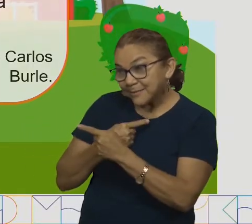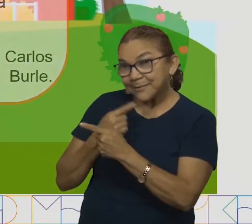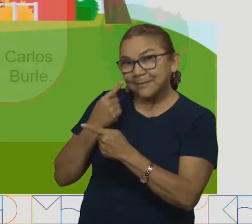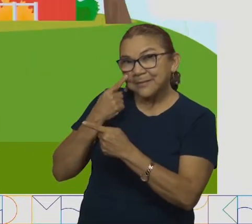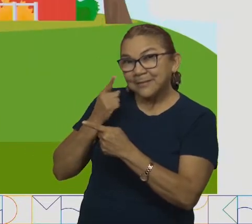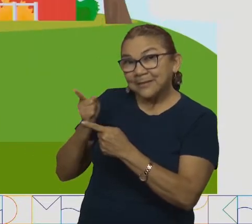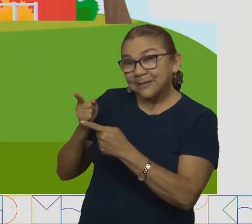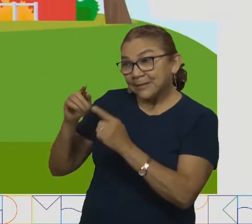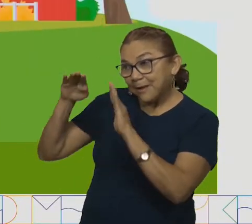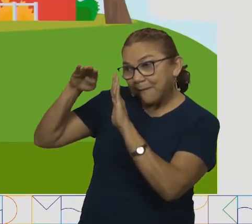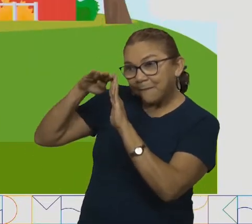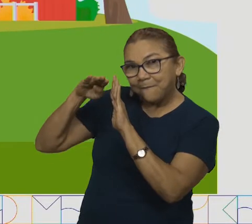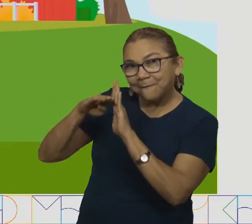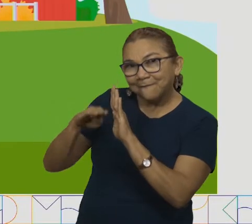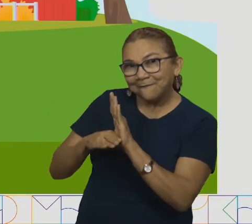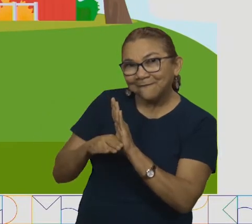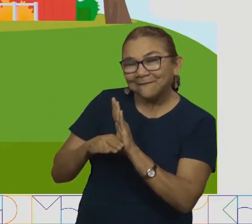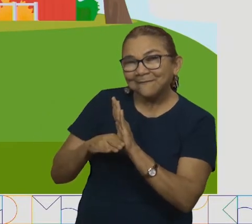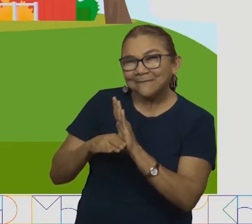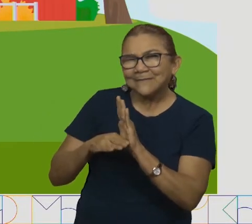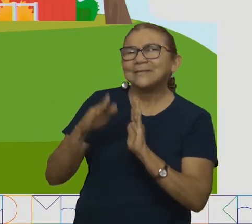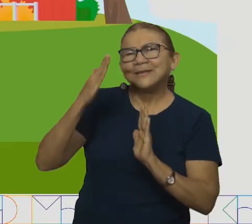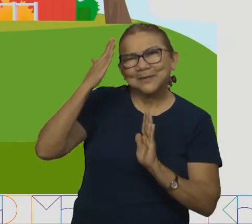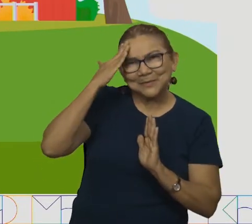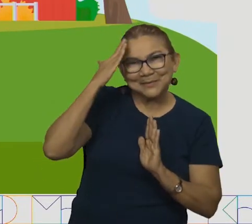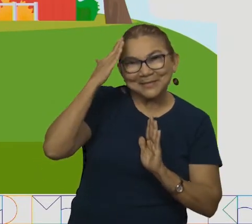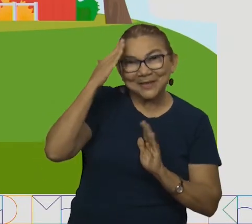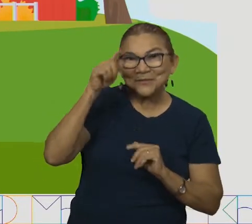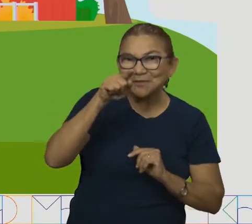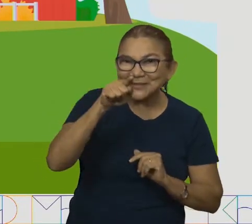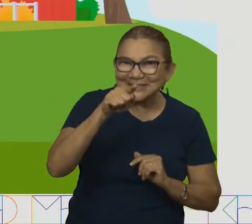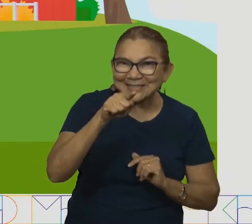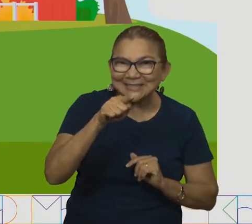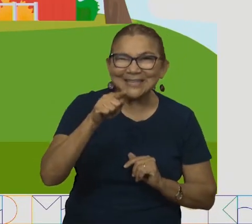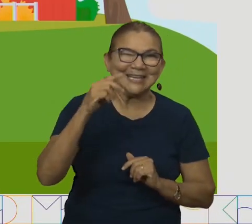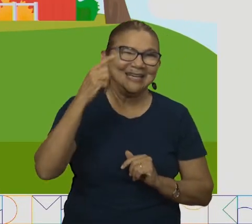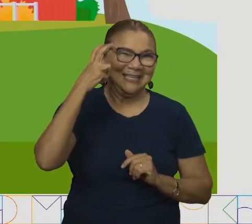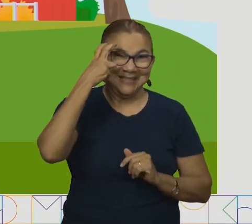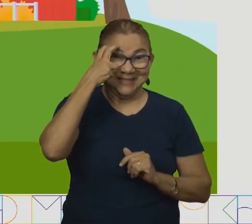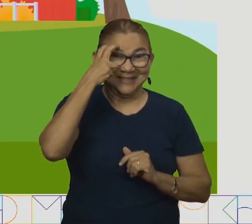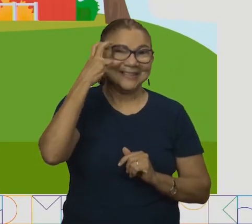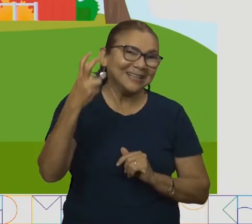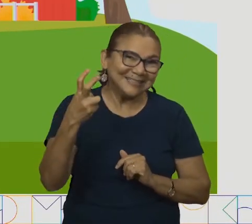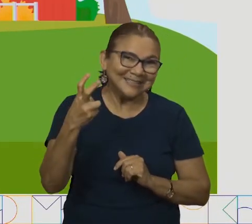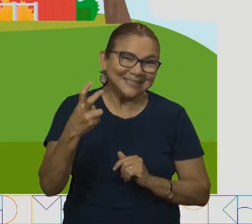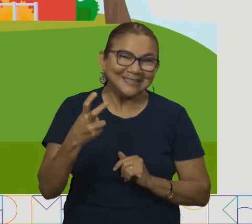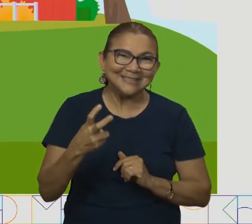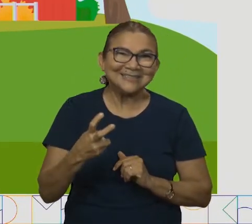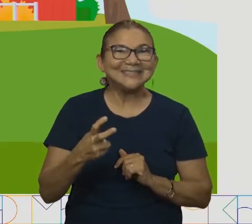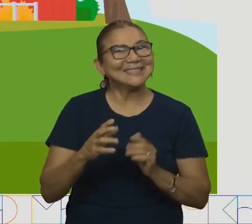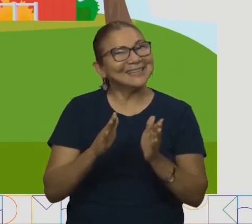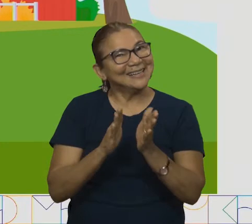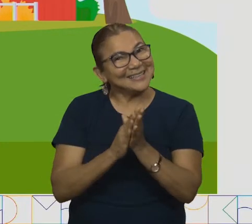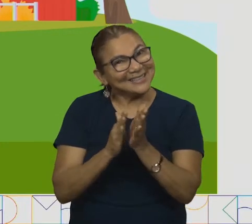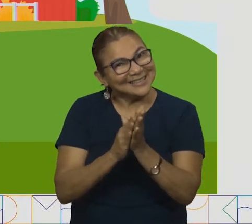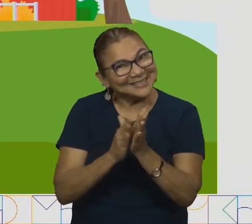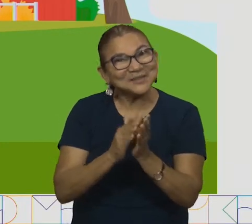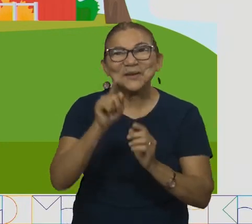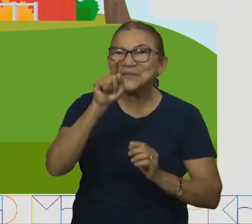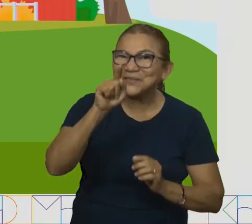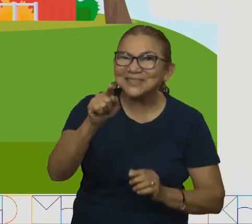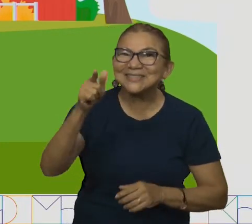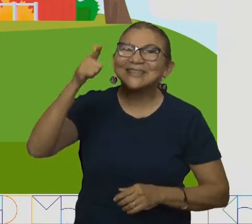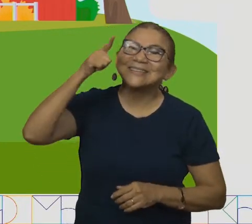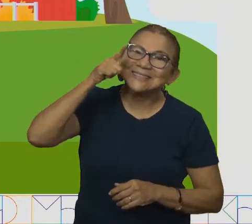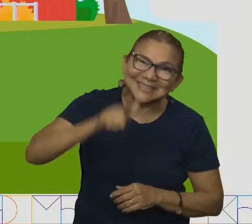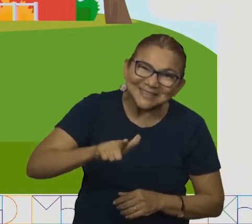hoje? Eu sei que você é muito inteligente. Vamos lá? Se você acertou. Isso, crianças, você acertou.